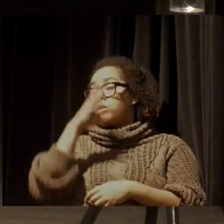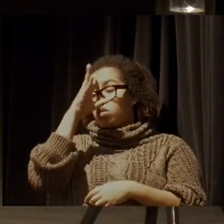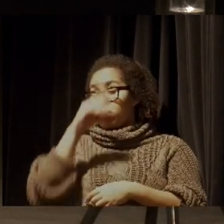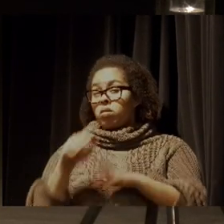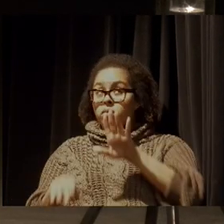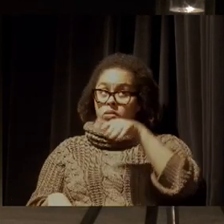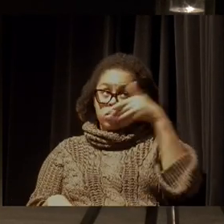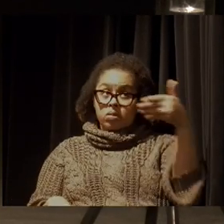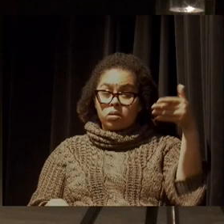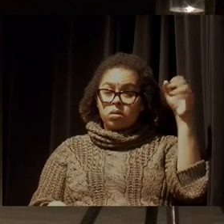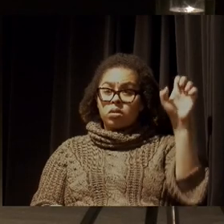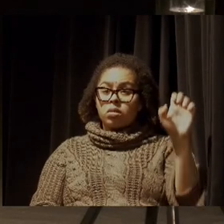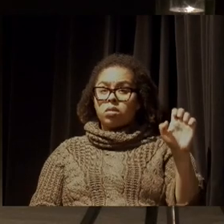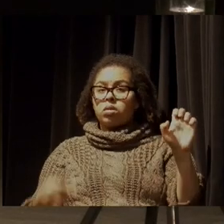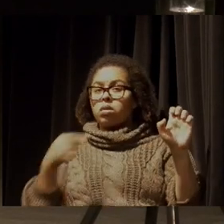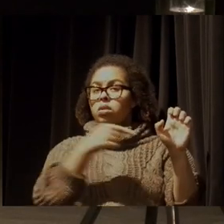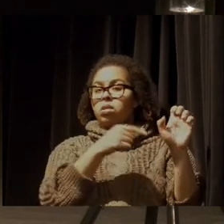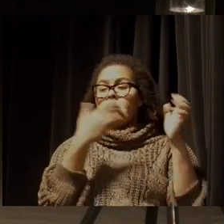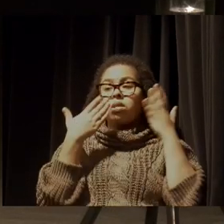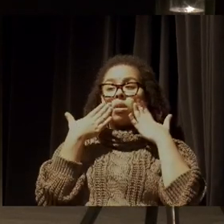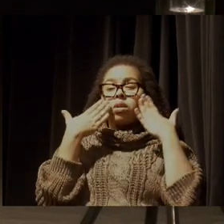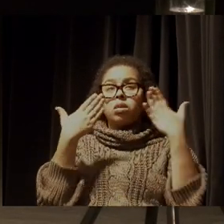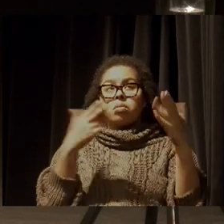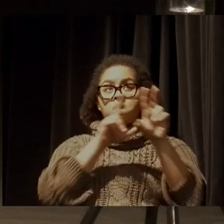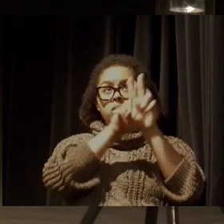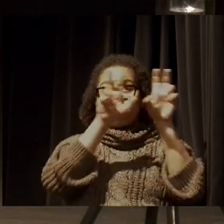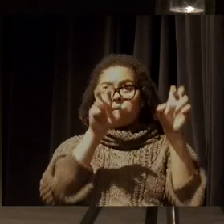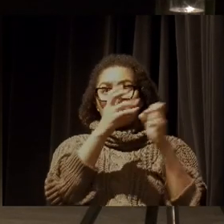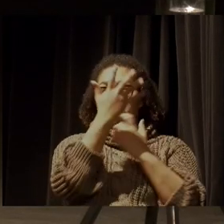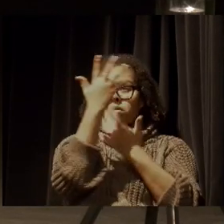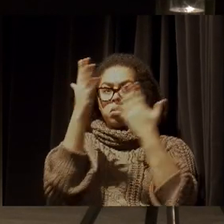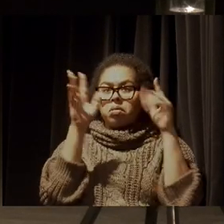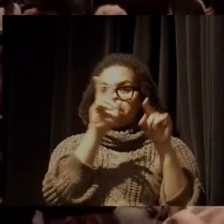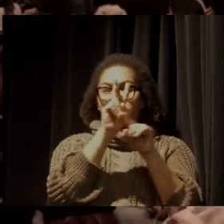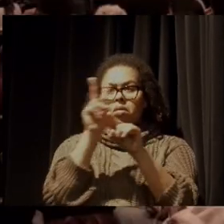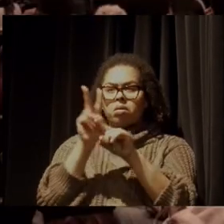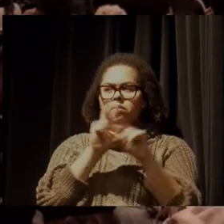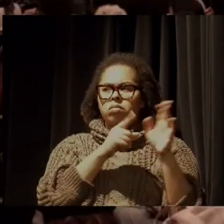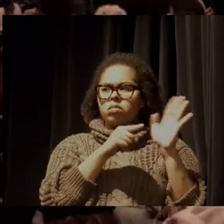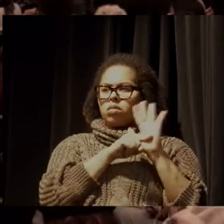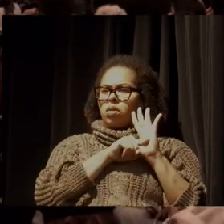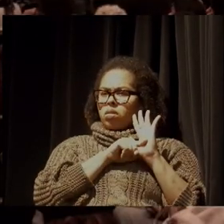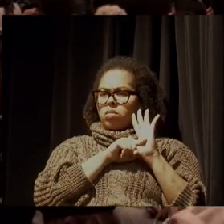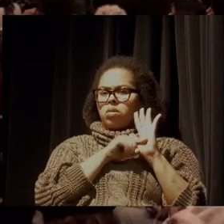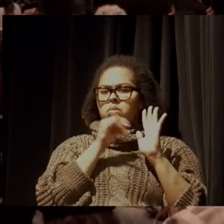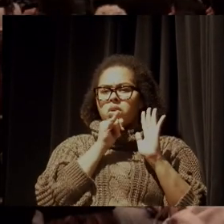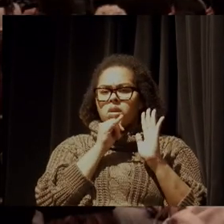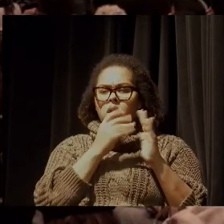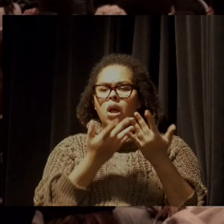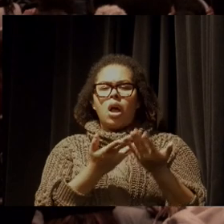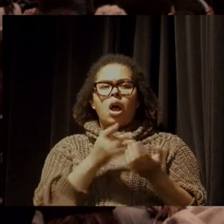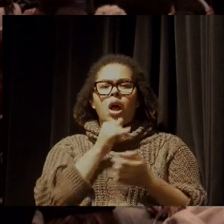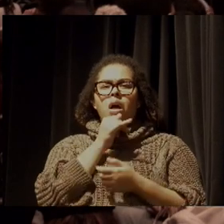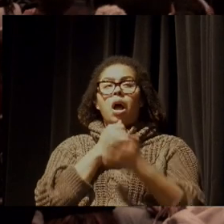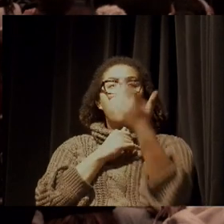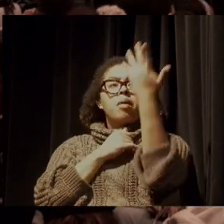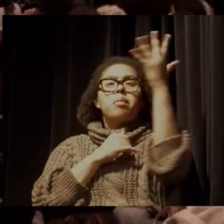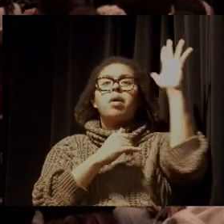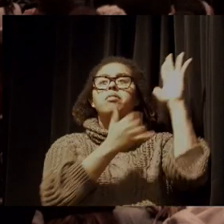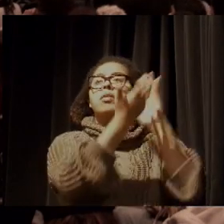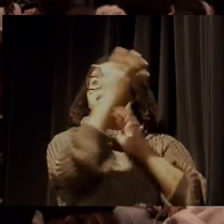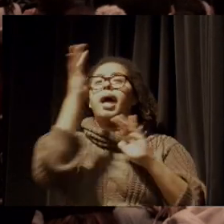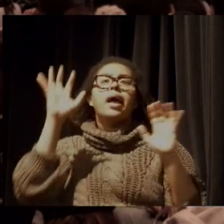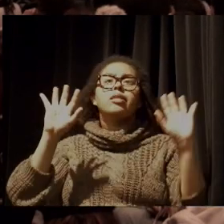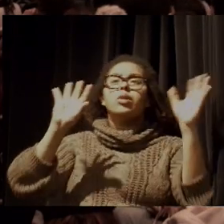direita traz ela como uma pauta negativa, como algo a ser, a floresta, o